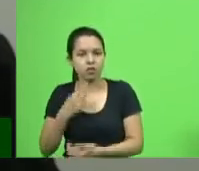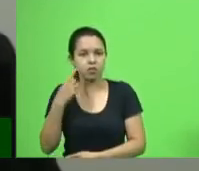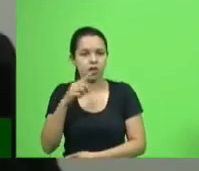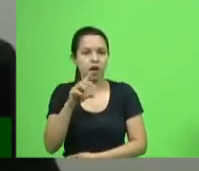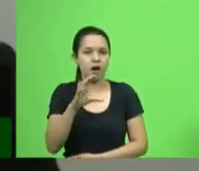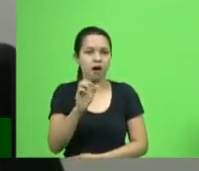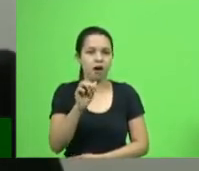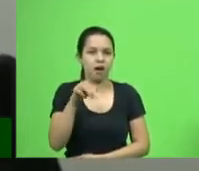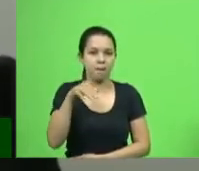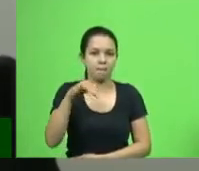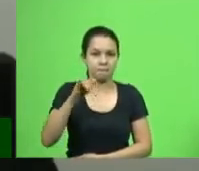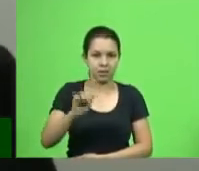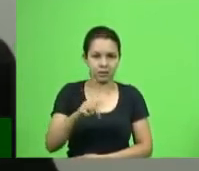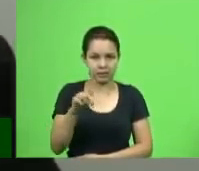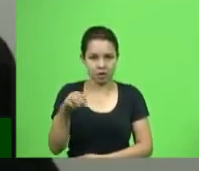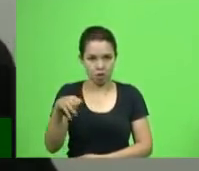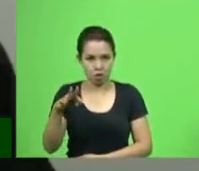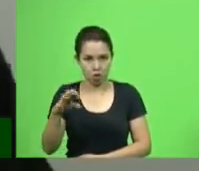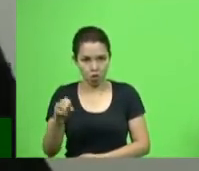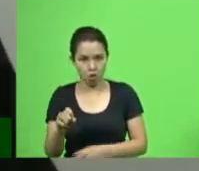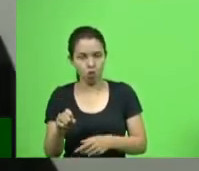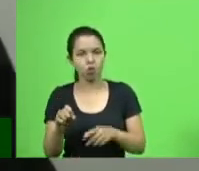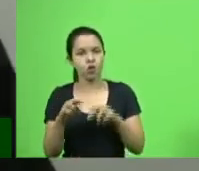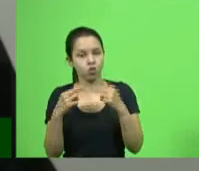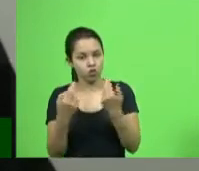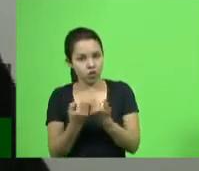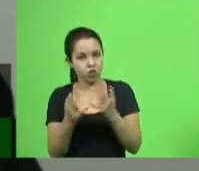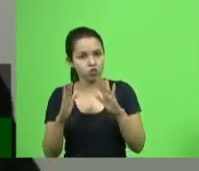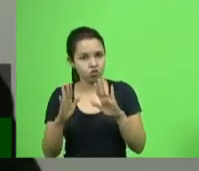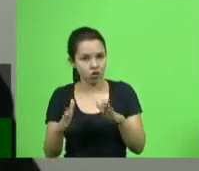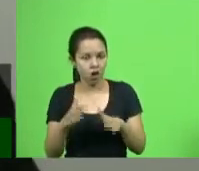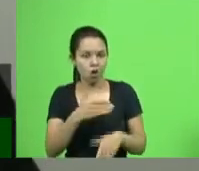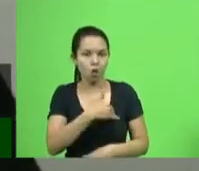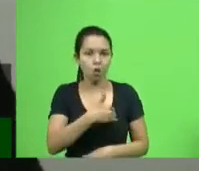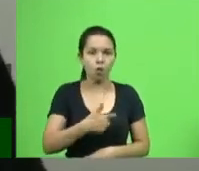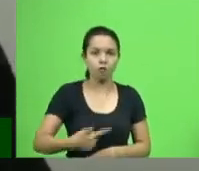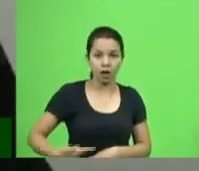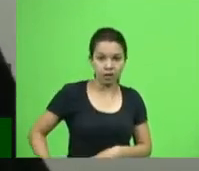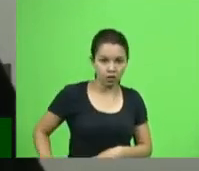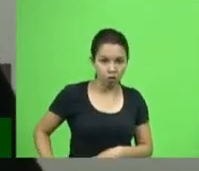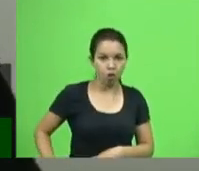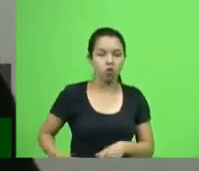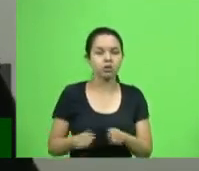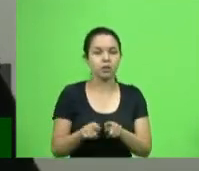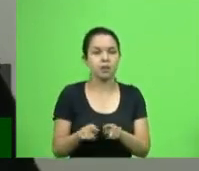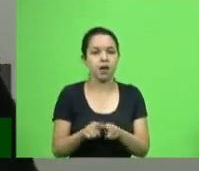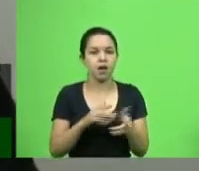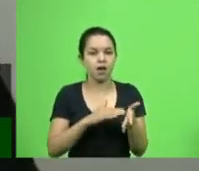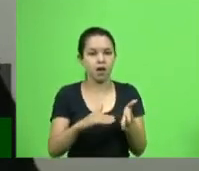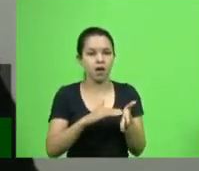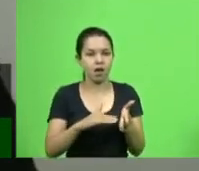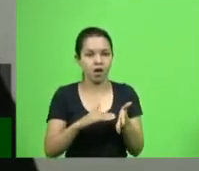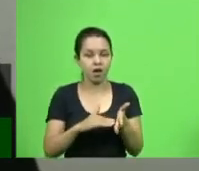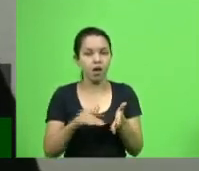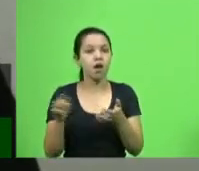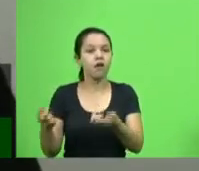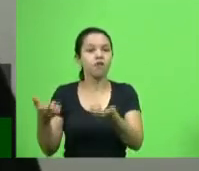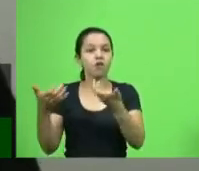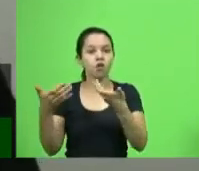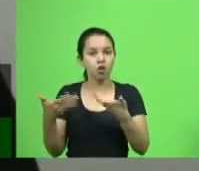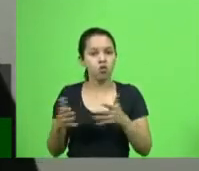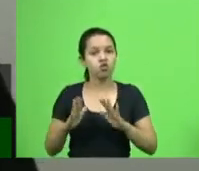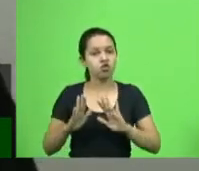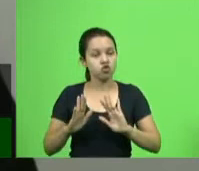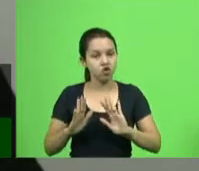tivemos uma audiência com o governador e com o secretário André Mota. que ele nos disse foi isso. Daí comentou que abriu o processo seletivo e